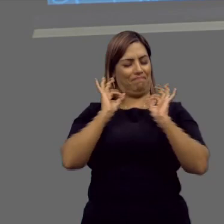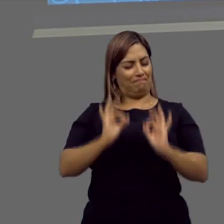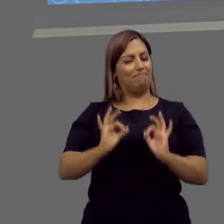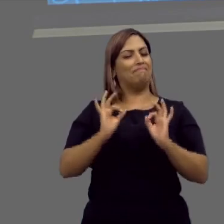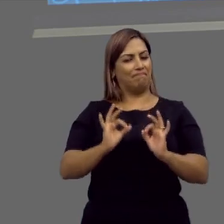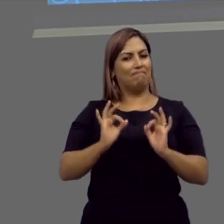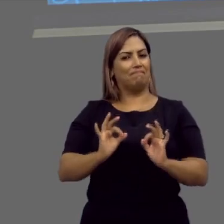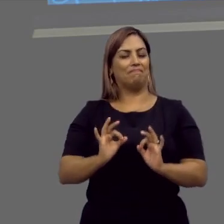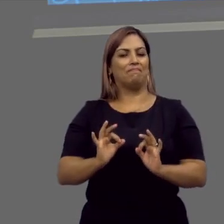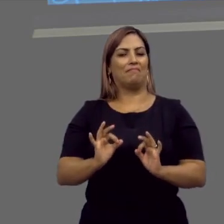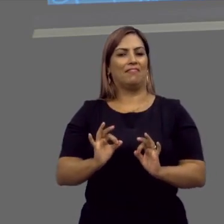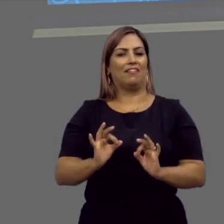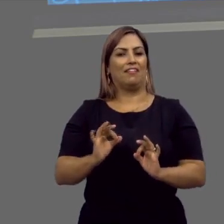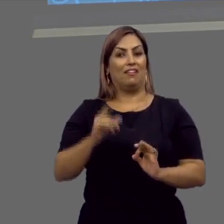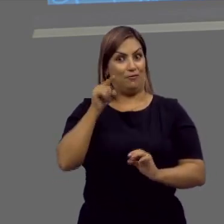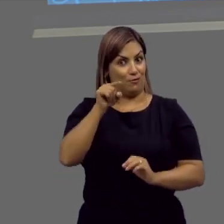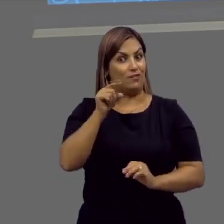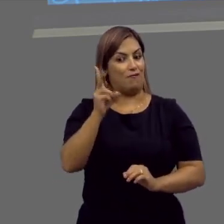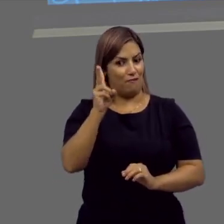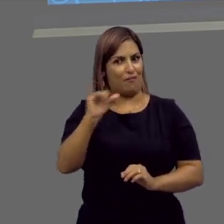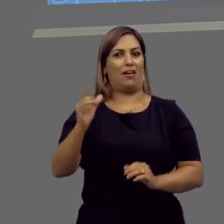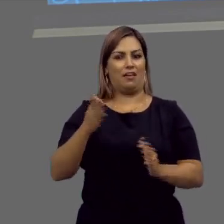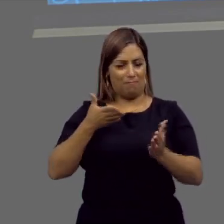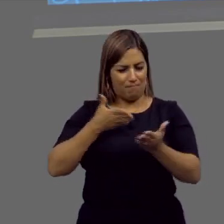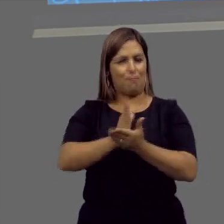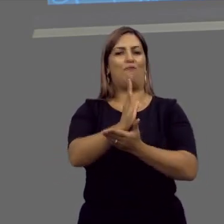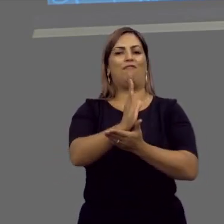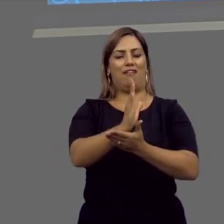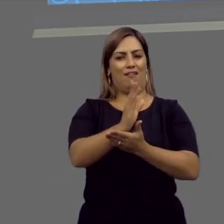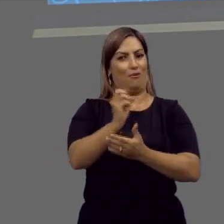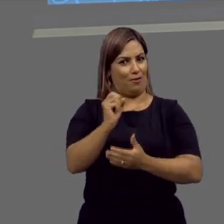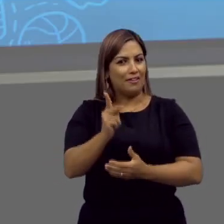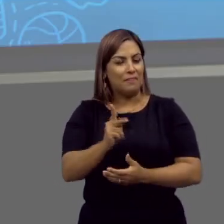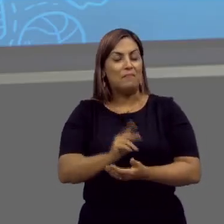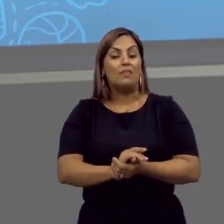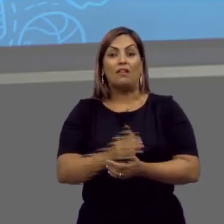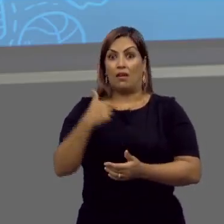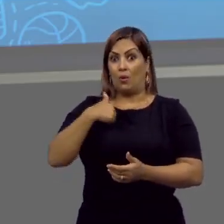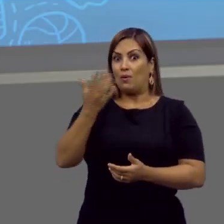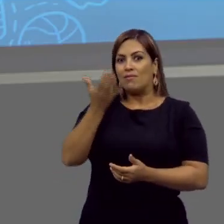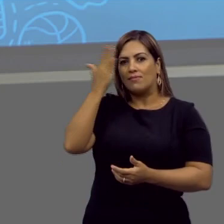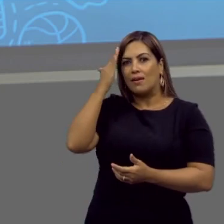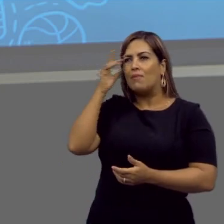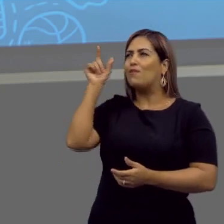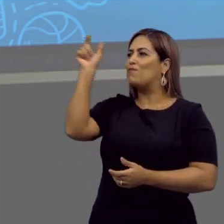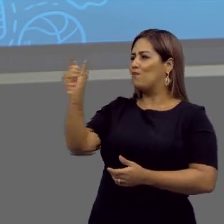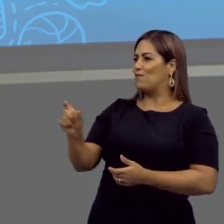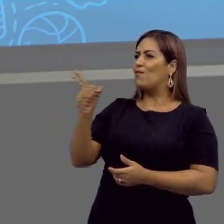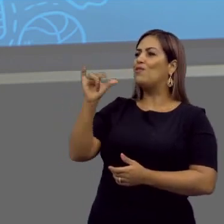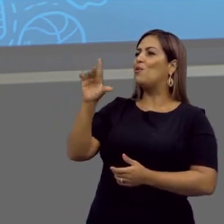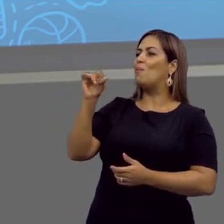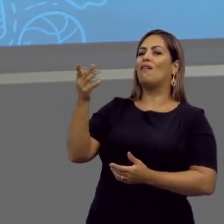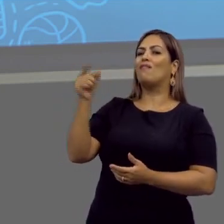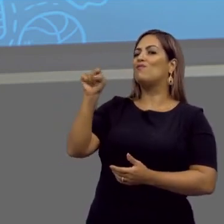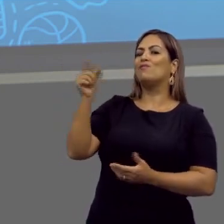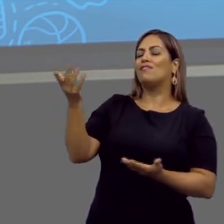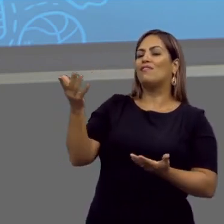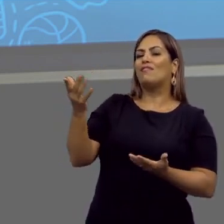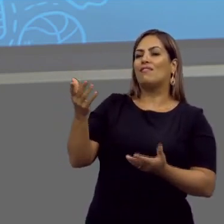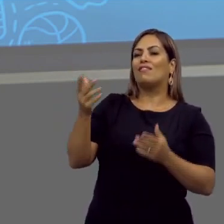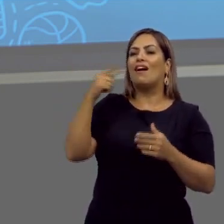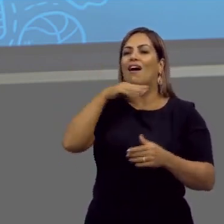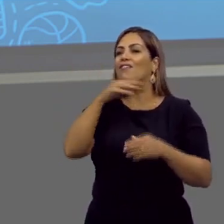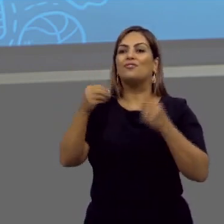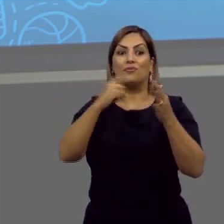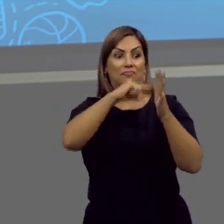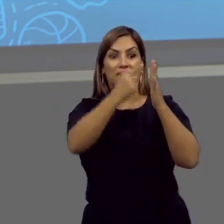estar com certeza e eu tenho certeza que você será um aprovado e uma aprovada. Agora eu queria saber o seguinte, e você, Lindomar, qual é a